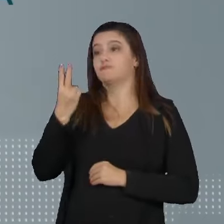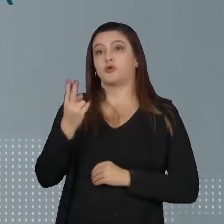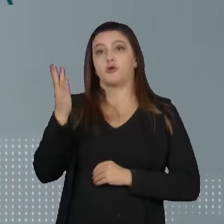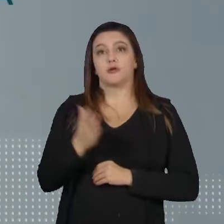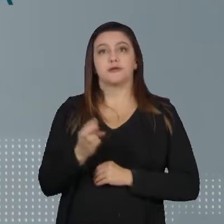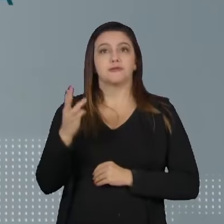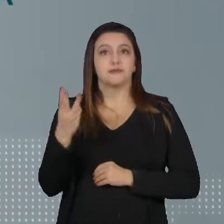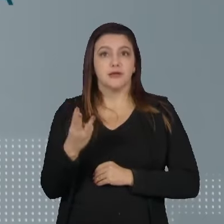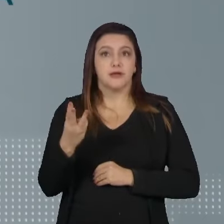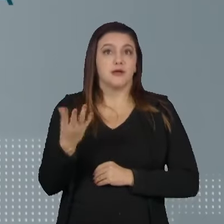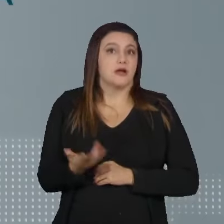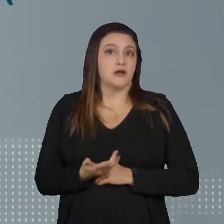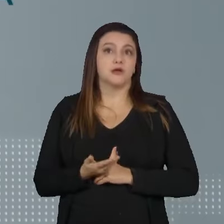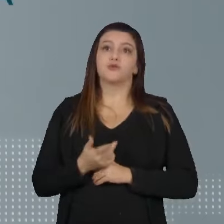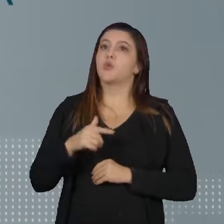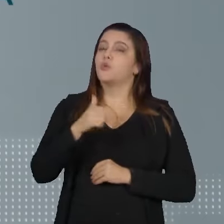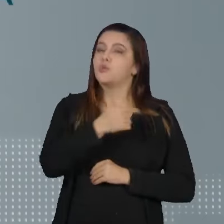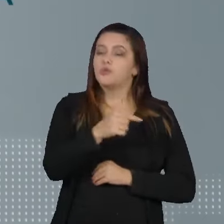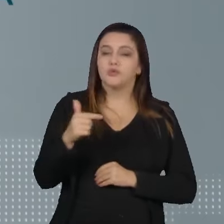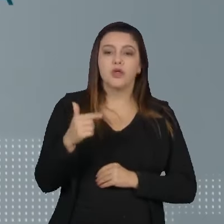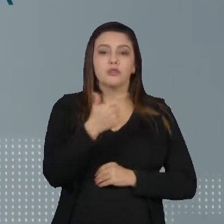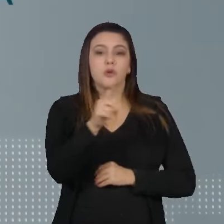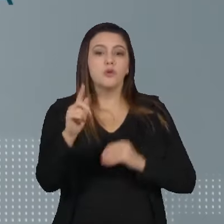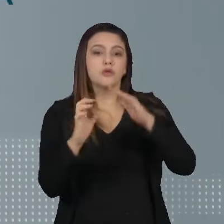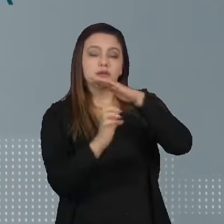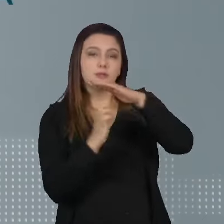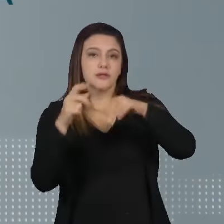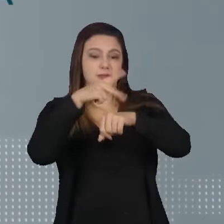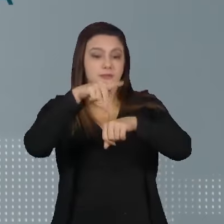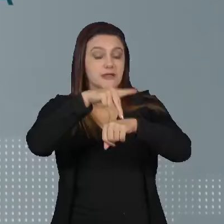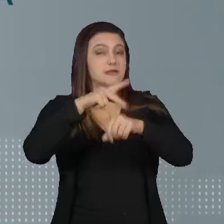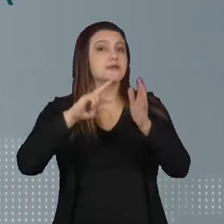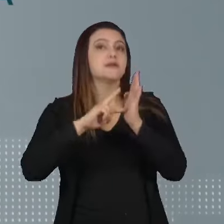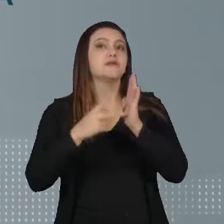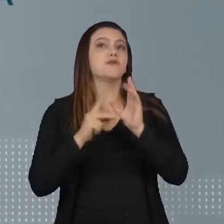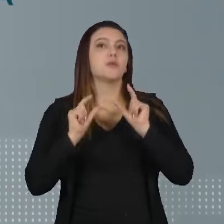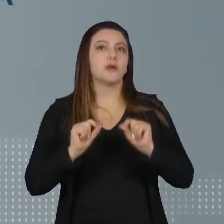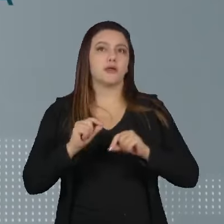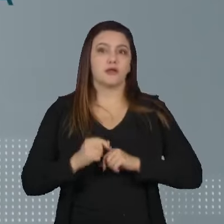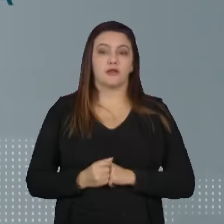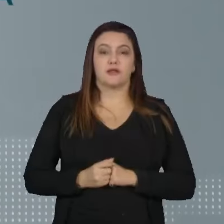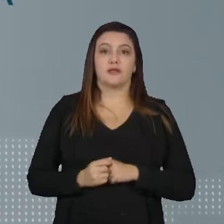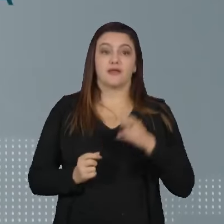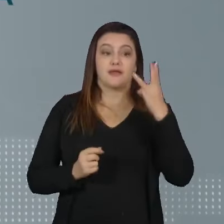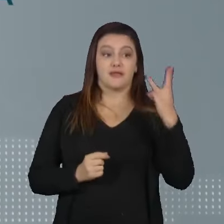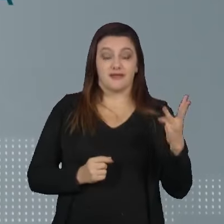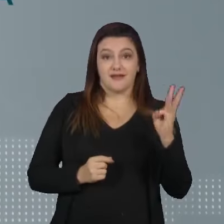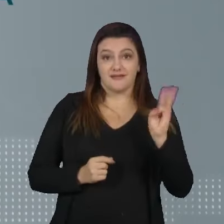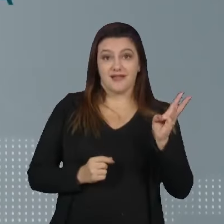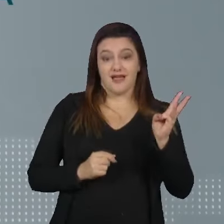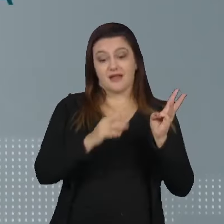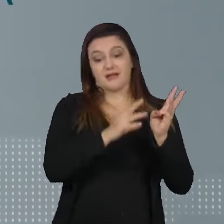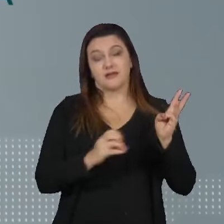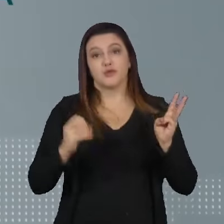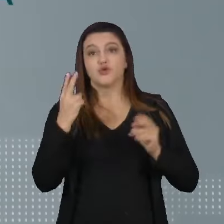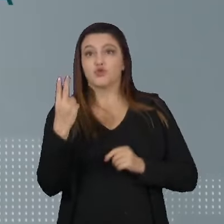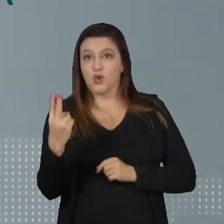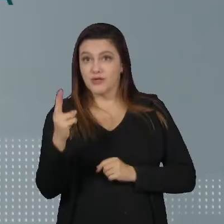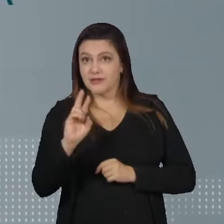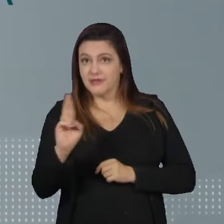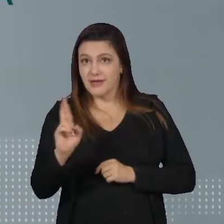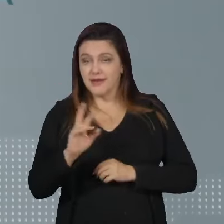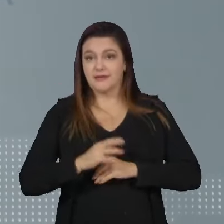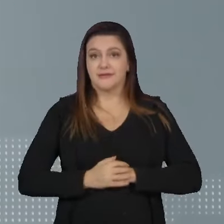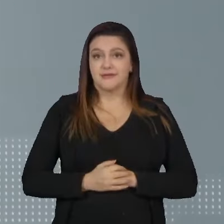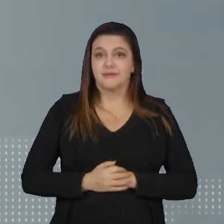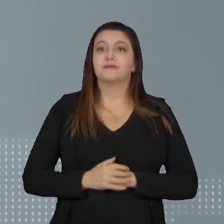resultar em qualquer contrapartida pelas empresas ao país, ou seja, dois em cada R$,00. Os três maiores privilégios